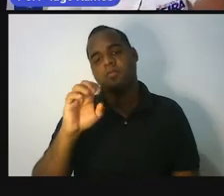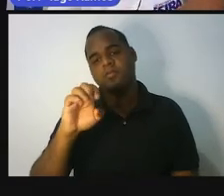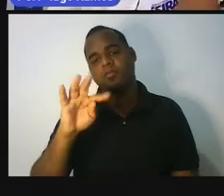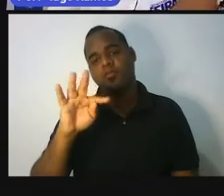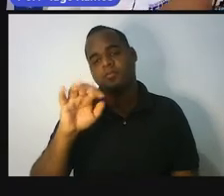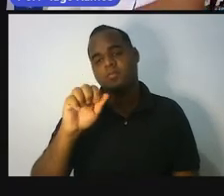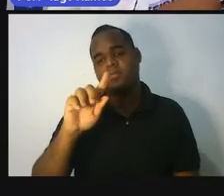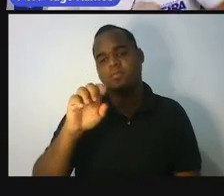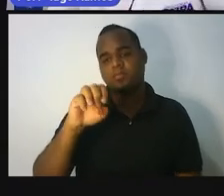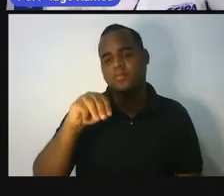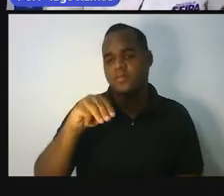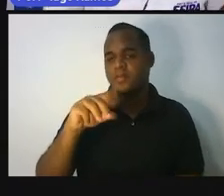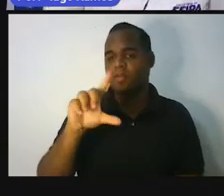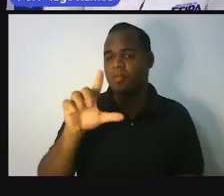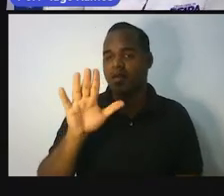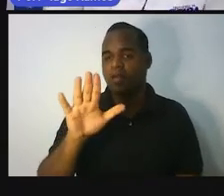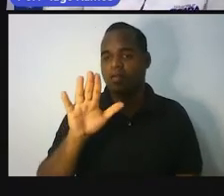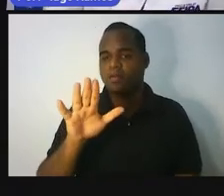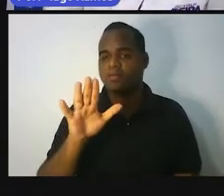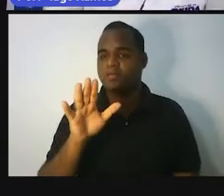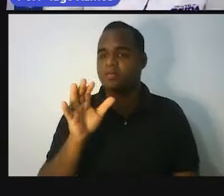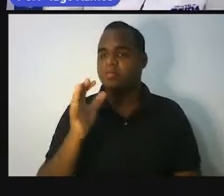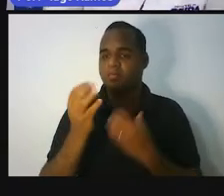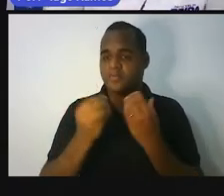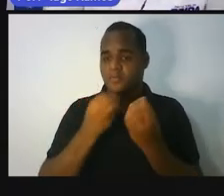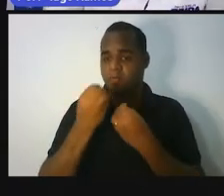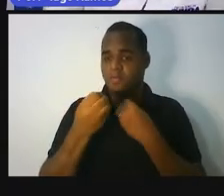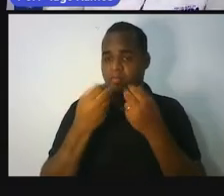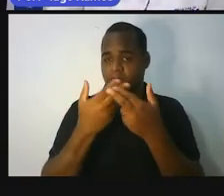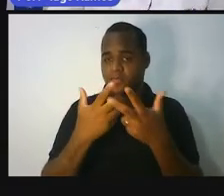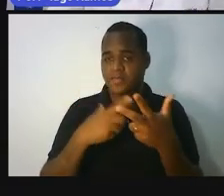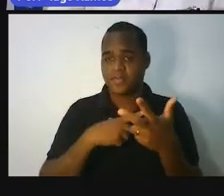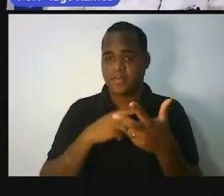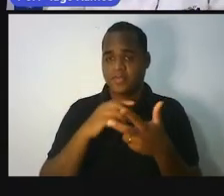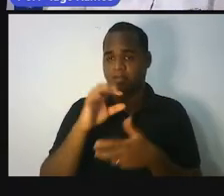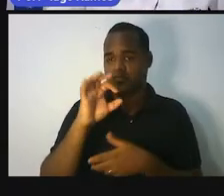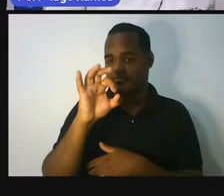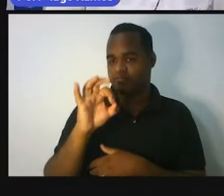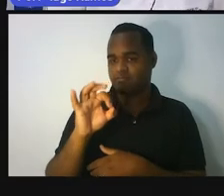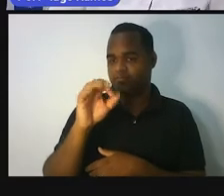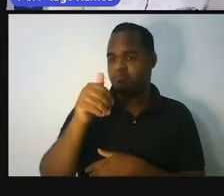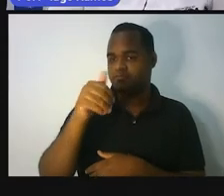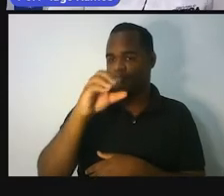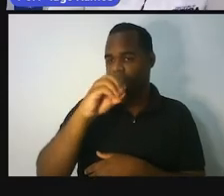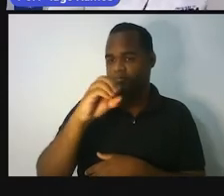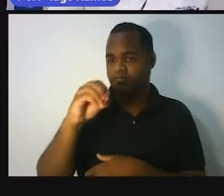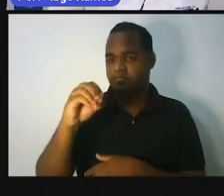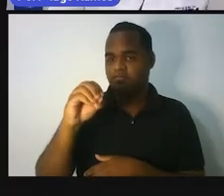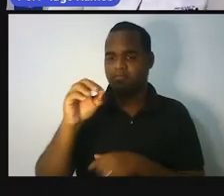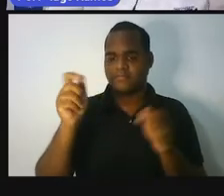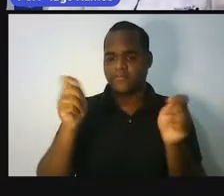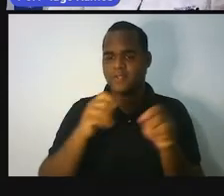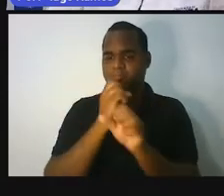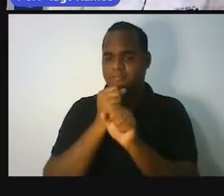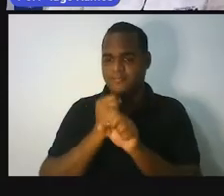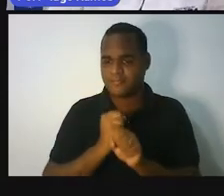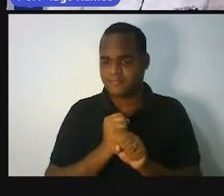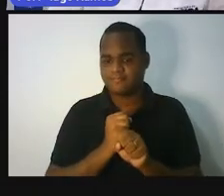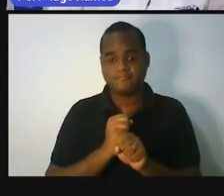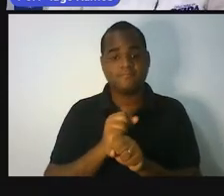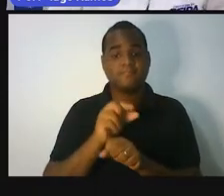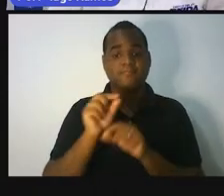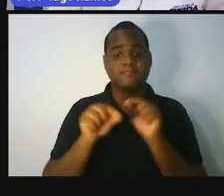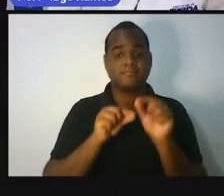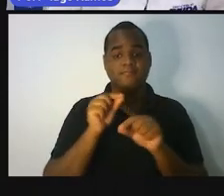conta aí, ó, que o senhor colocou ali, ó. Nada além de uma operação matemática, uma conta feita por cem. Que conta